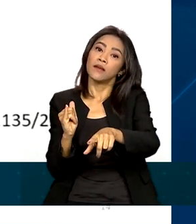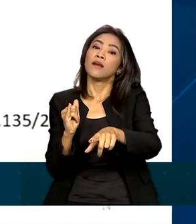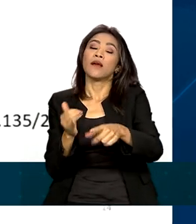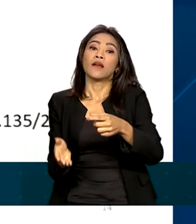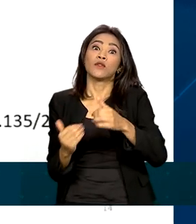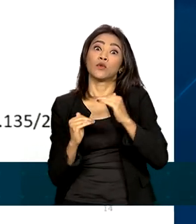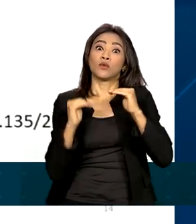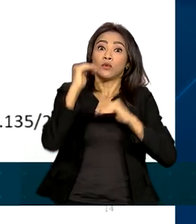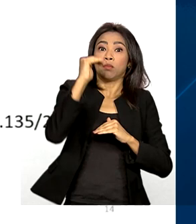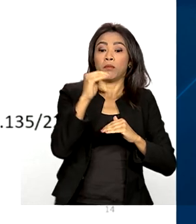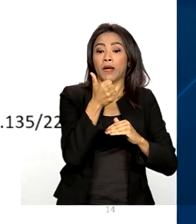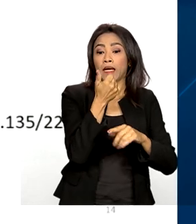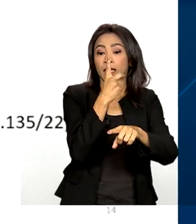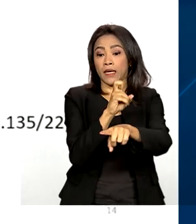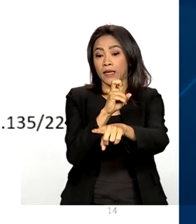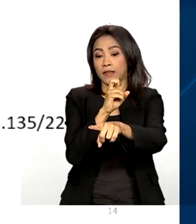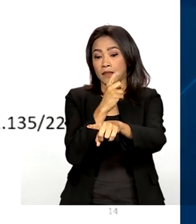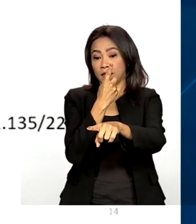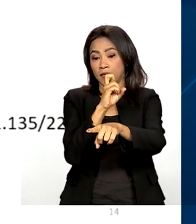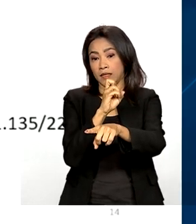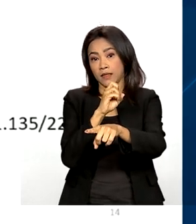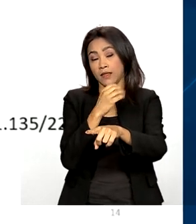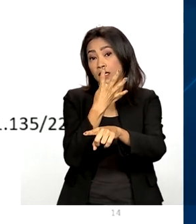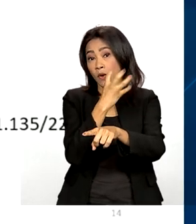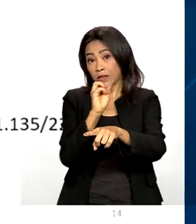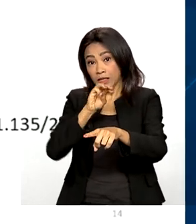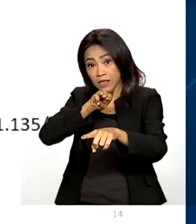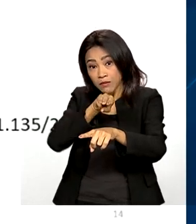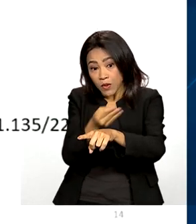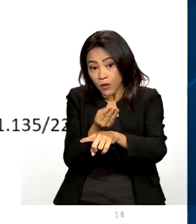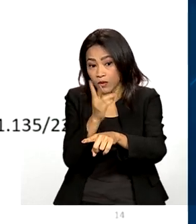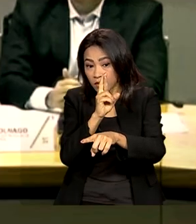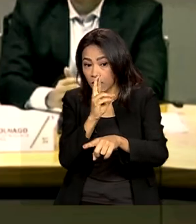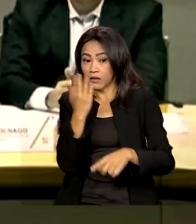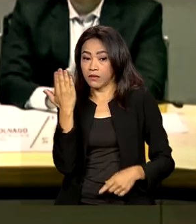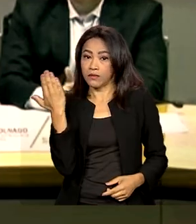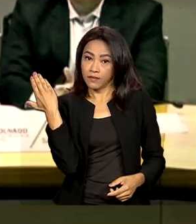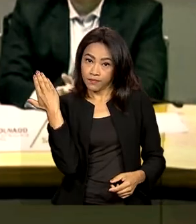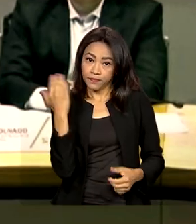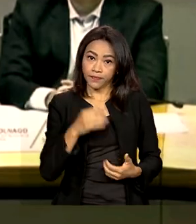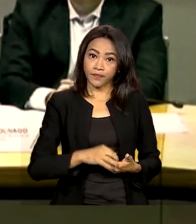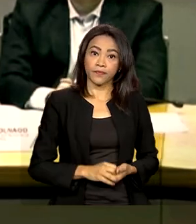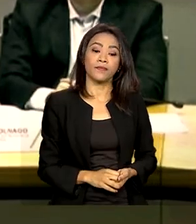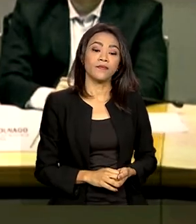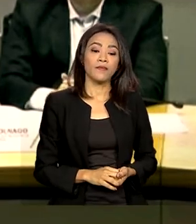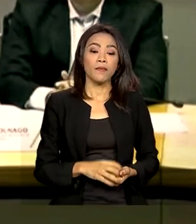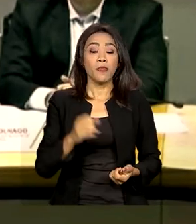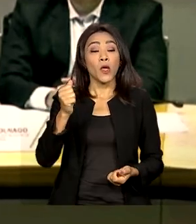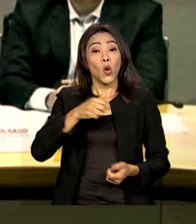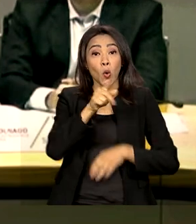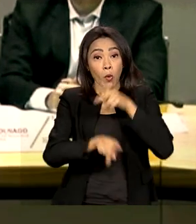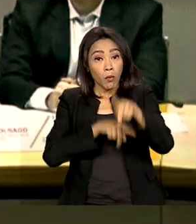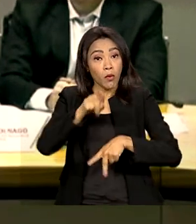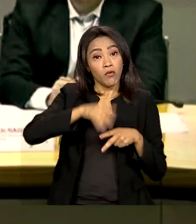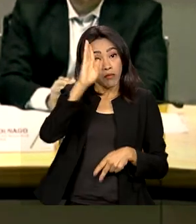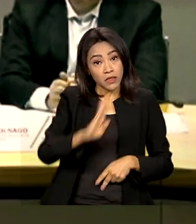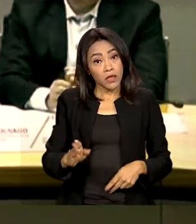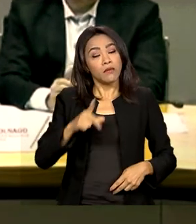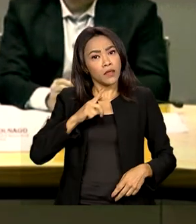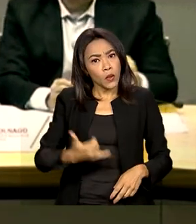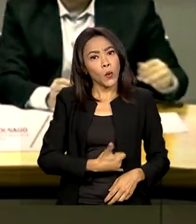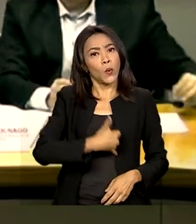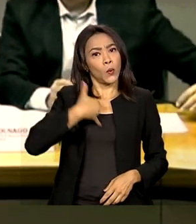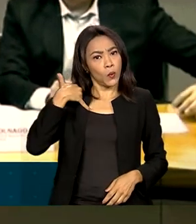para 15 bilhões e 400 milhões de reais. Os brasileiros têm que ter orgulho de terem enfrentado